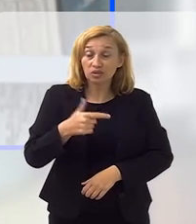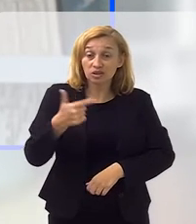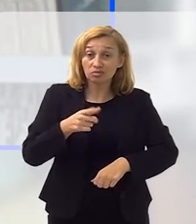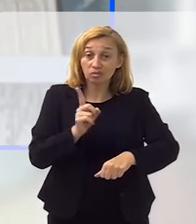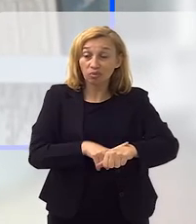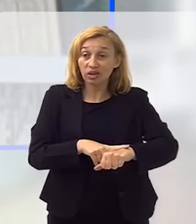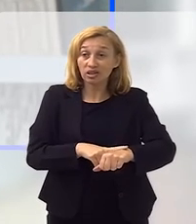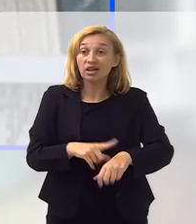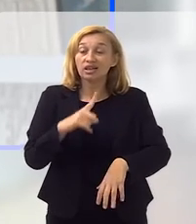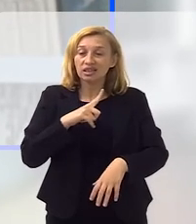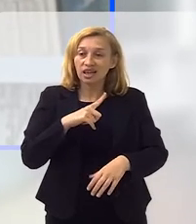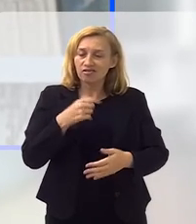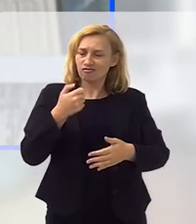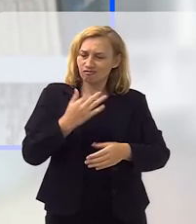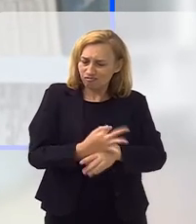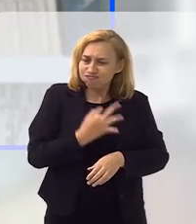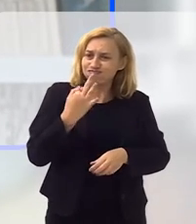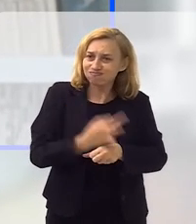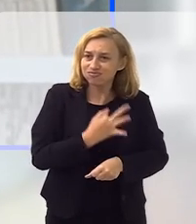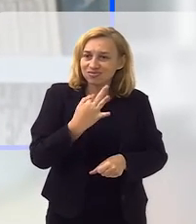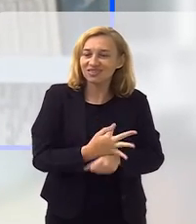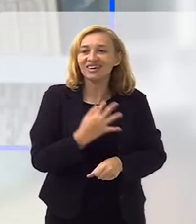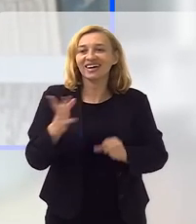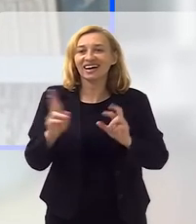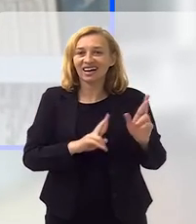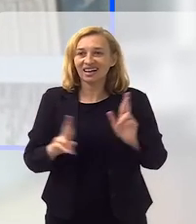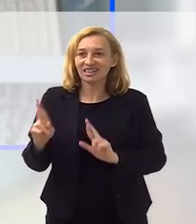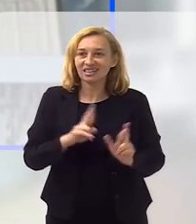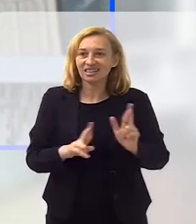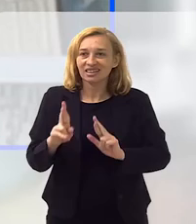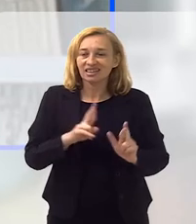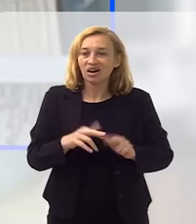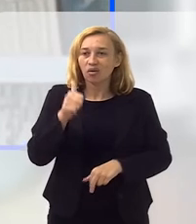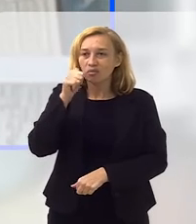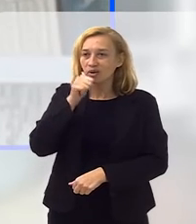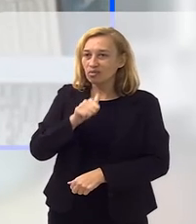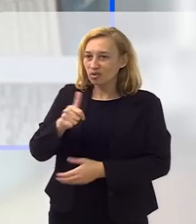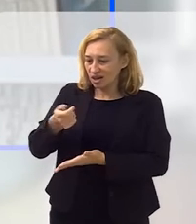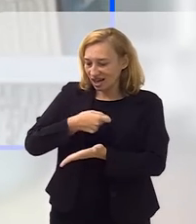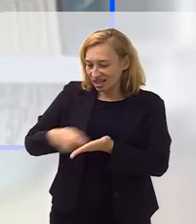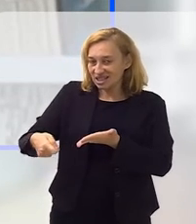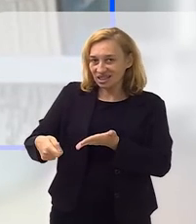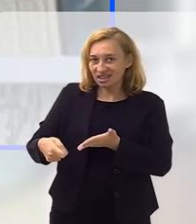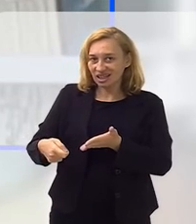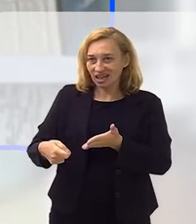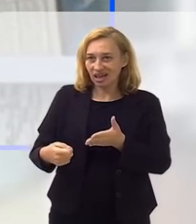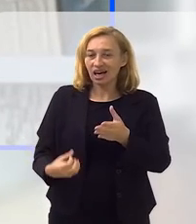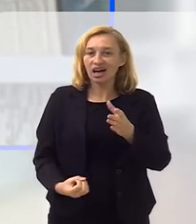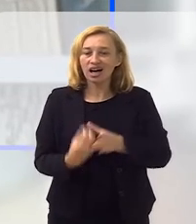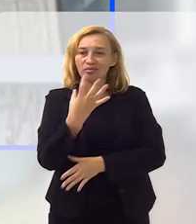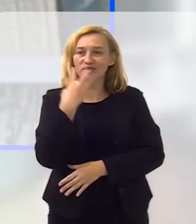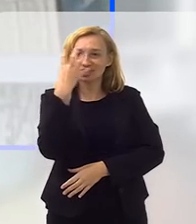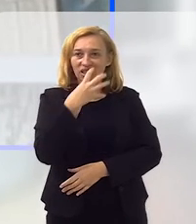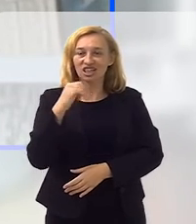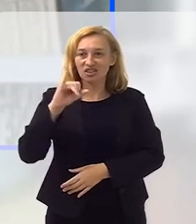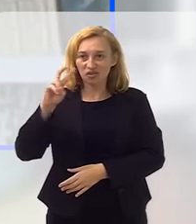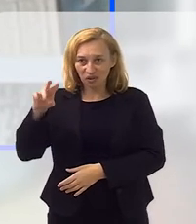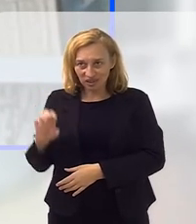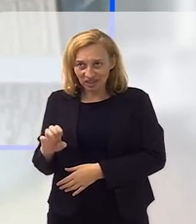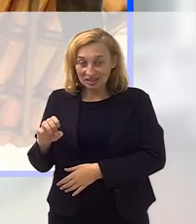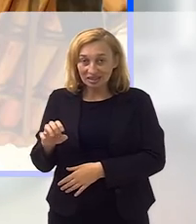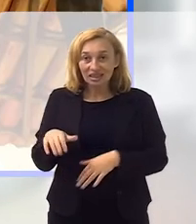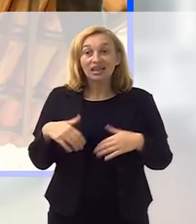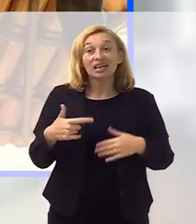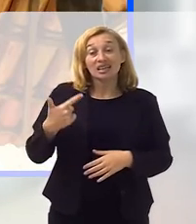do segundo tempo, houve resistência em relação a uma mulher assinar aquele samba-enredo, que era a Dona